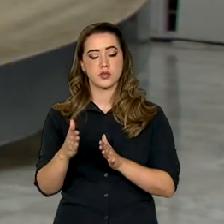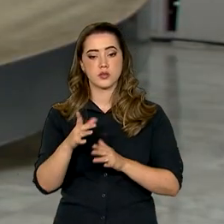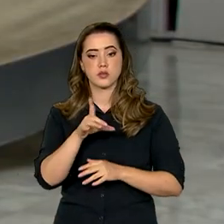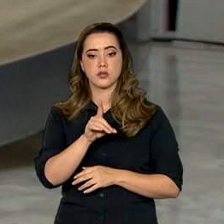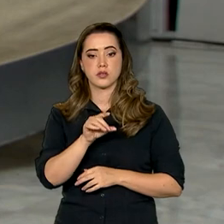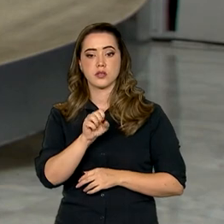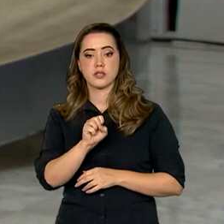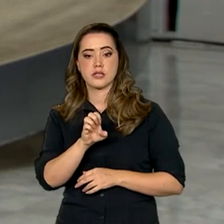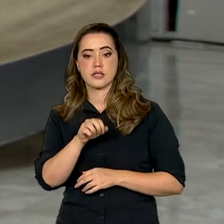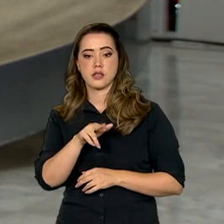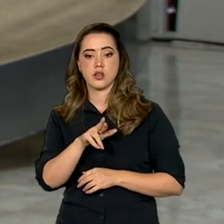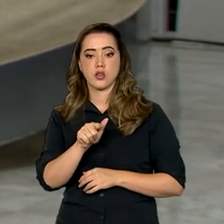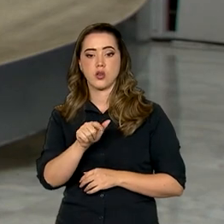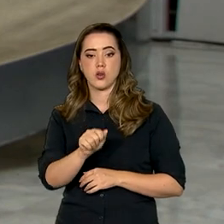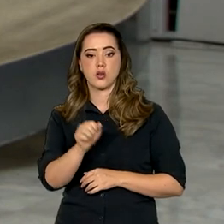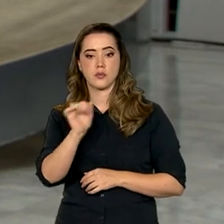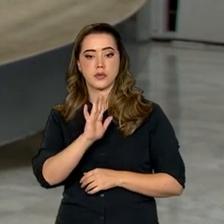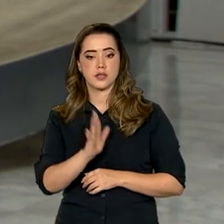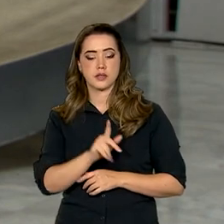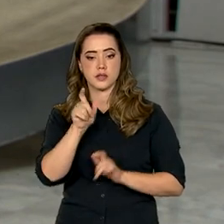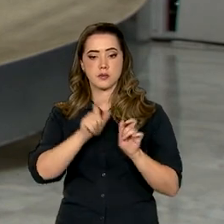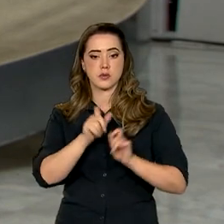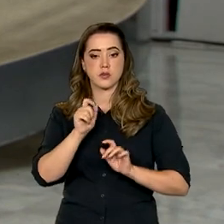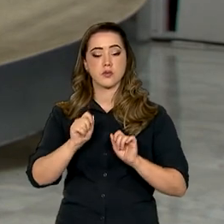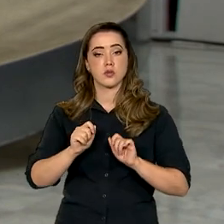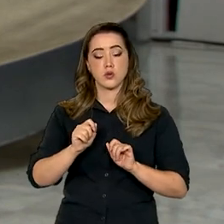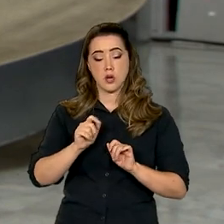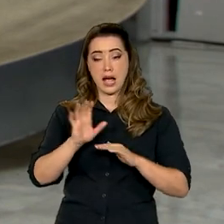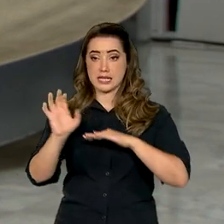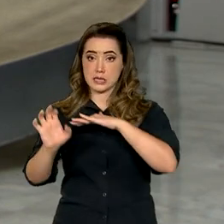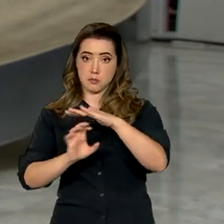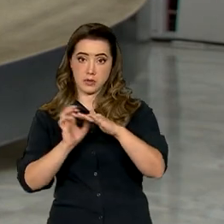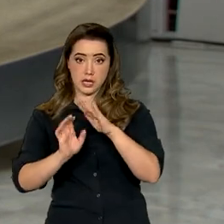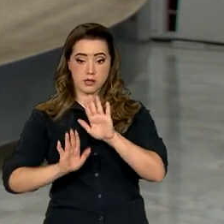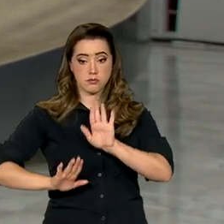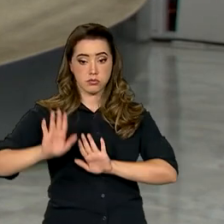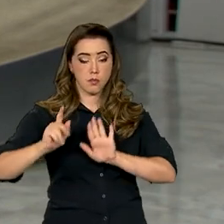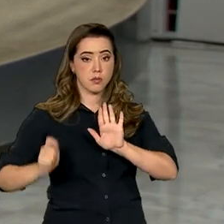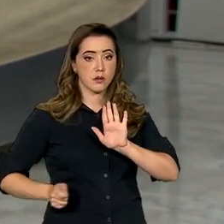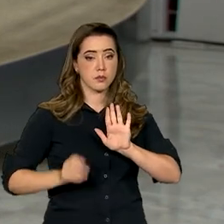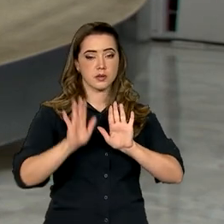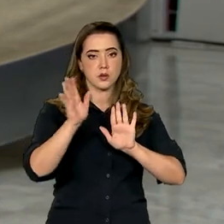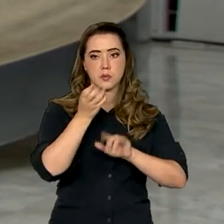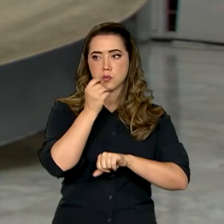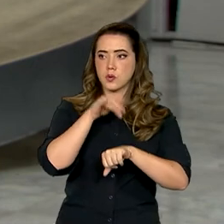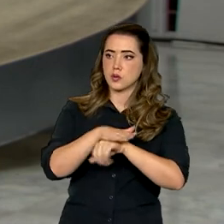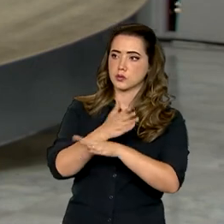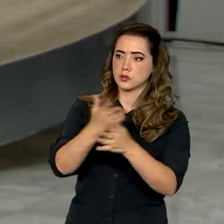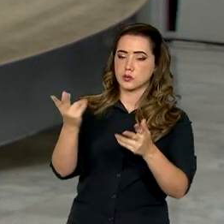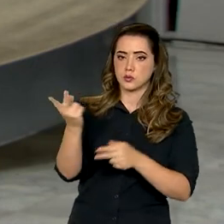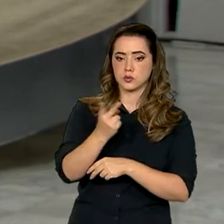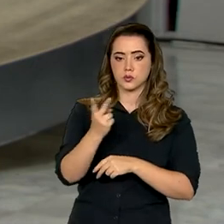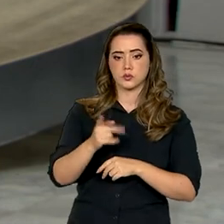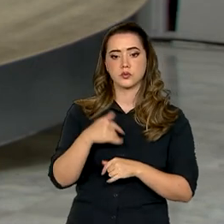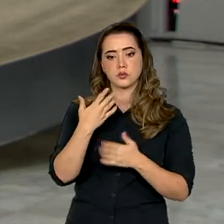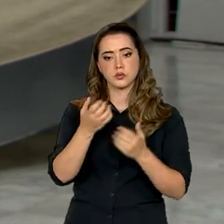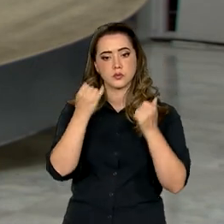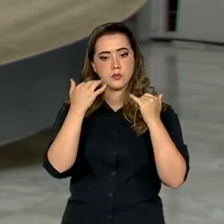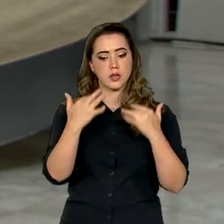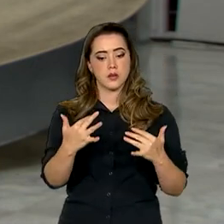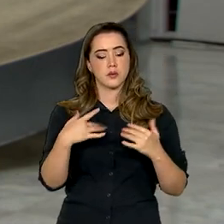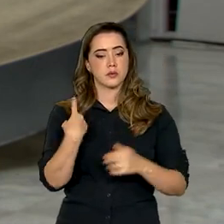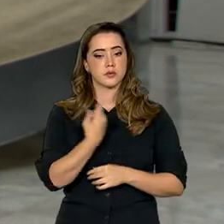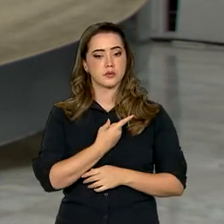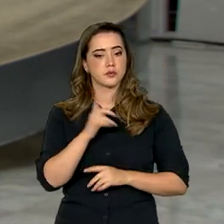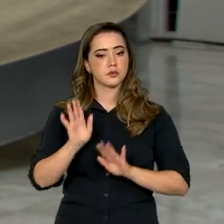hoje, os credores vão participar de um leilão em busca de maiores descontos. Boa noite, Ana, Roberto e a você que nos assiste. Olha,